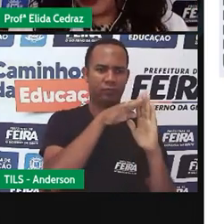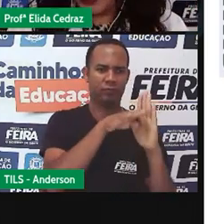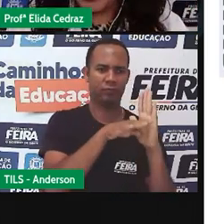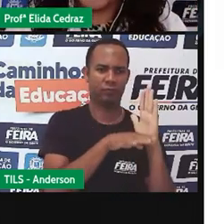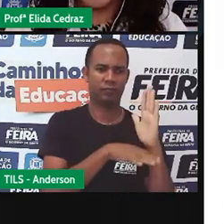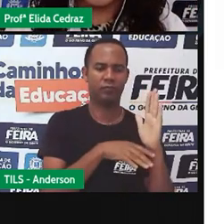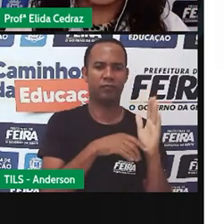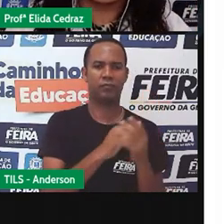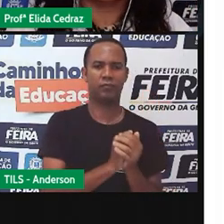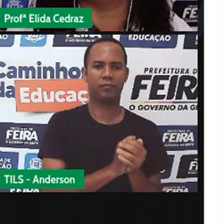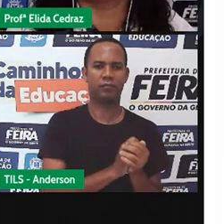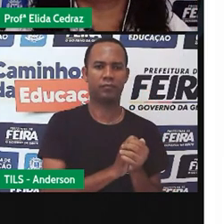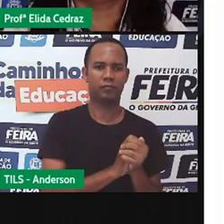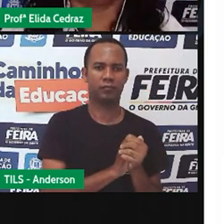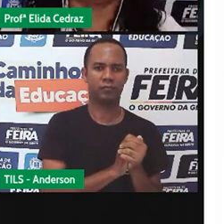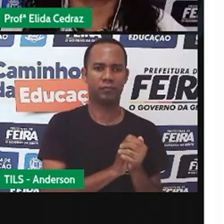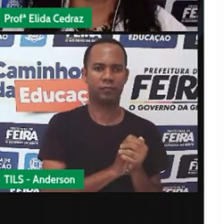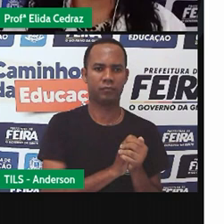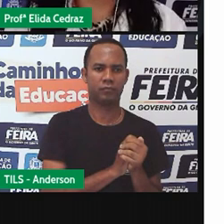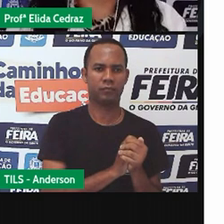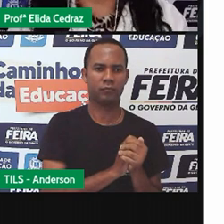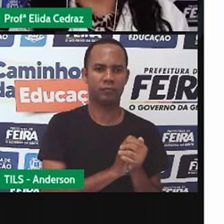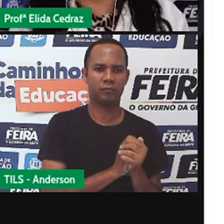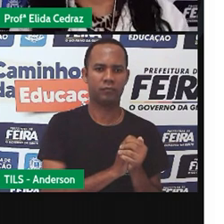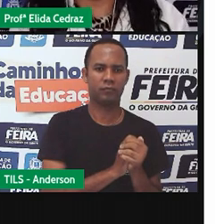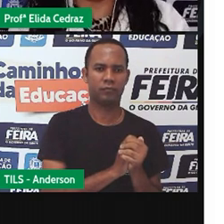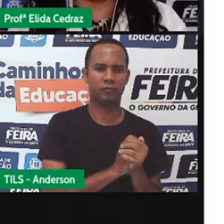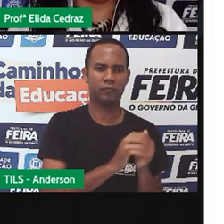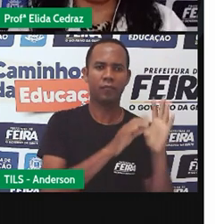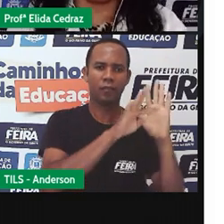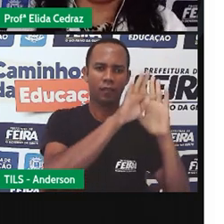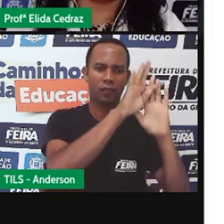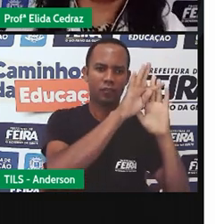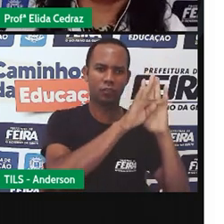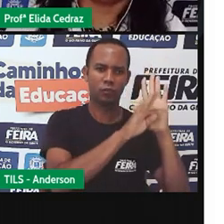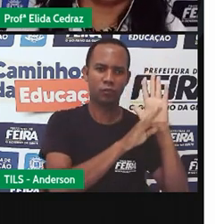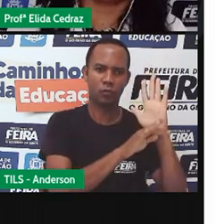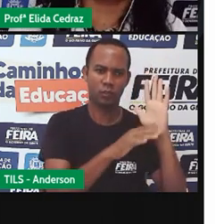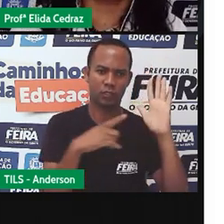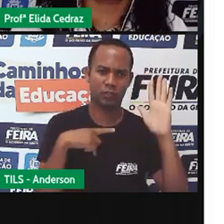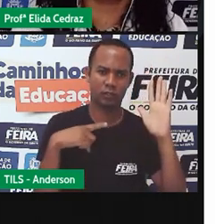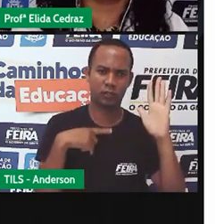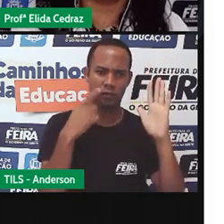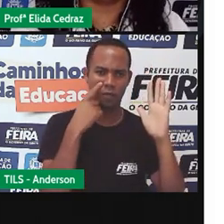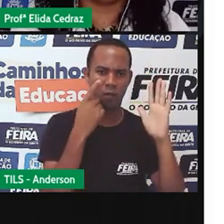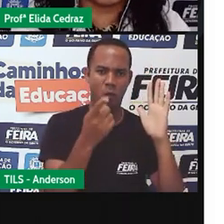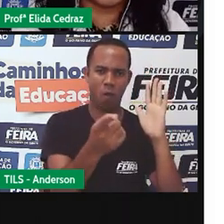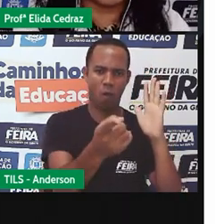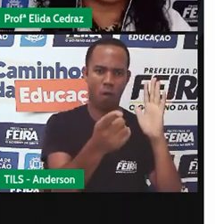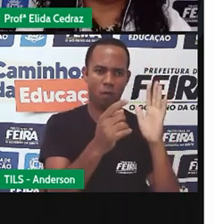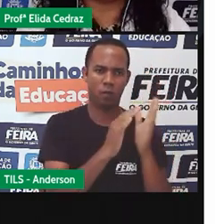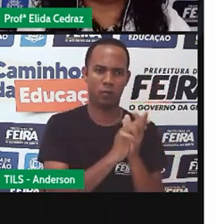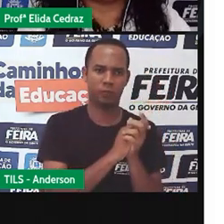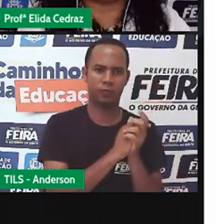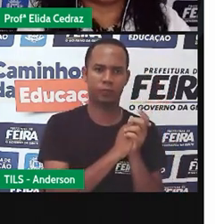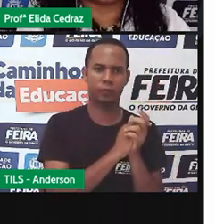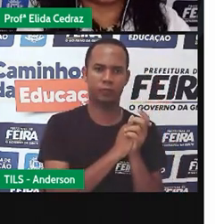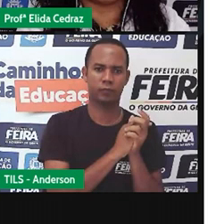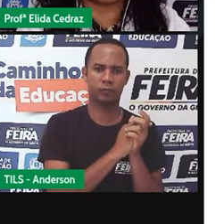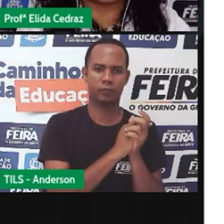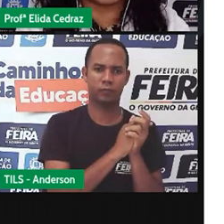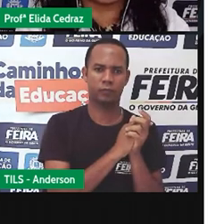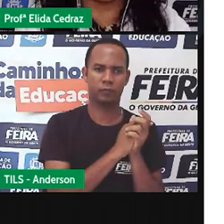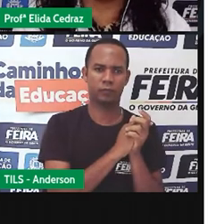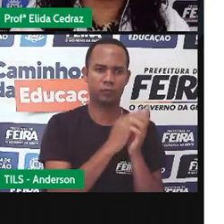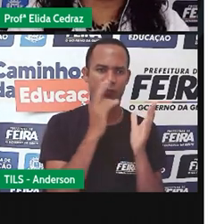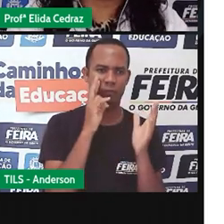jornal. A estrutura de um jornal. A própria assistência modelo aqui, você